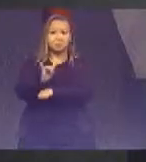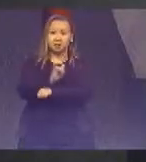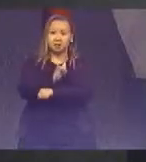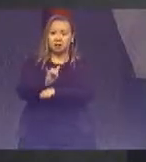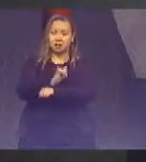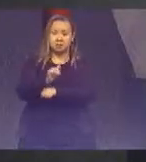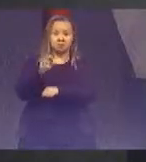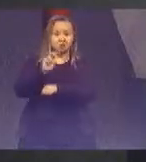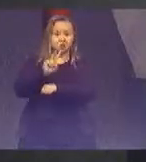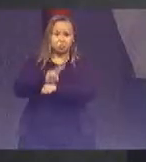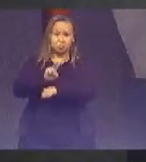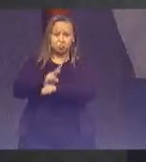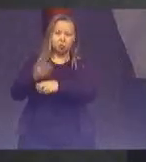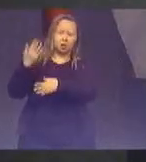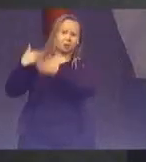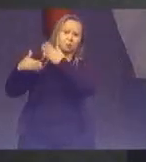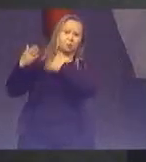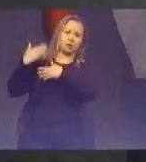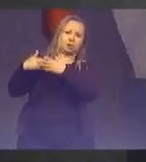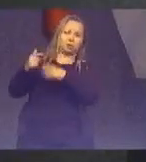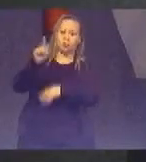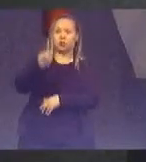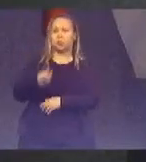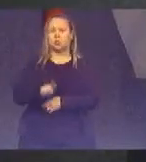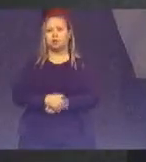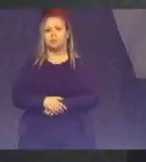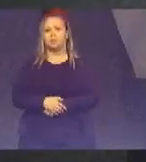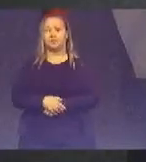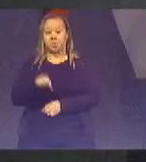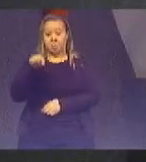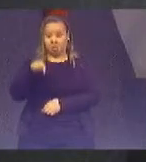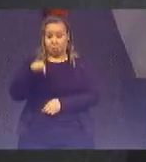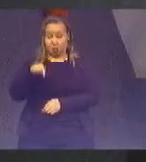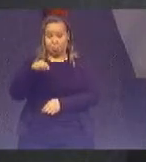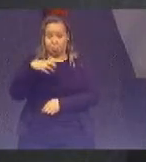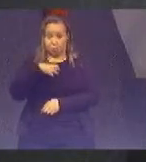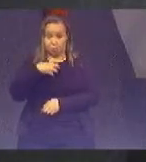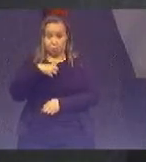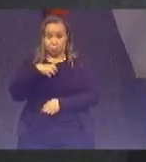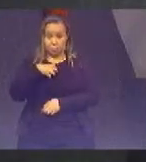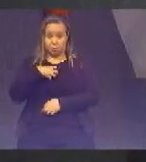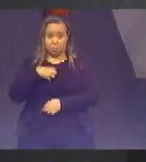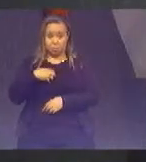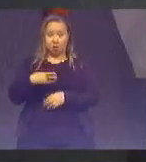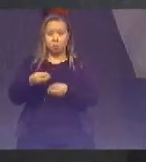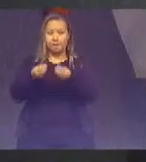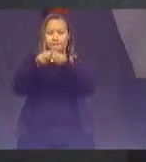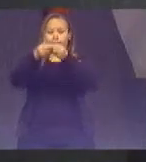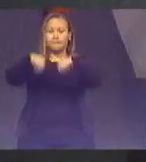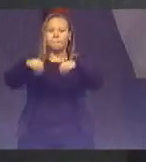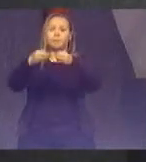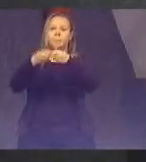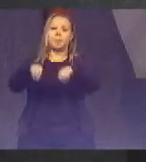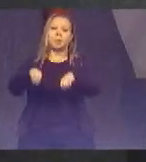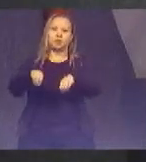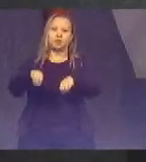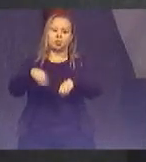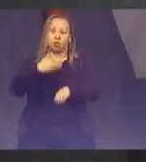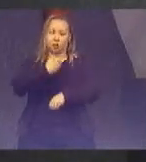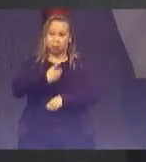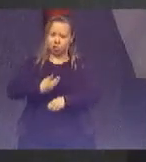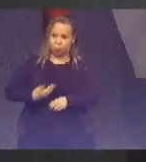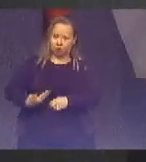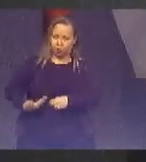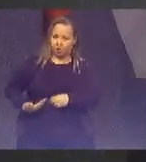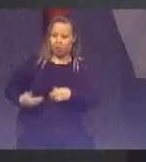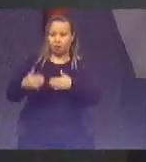gestão de riscos Essa situação prejudica a coordenação e a coerência da atuação governamental e da